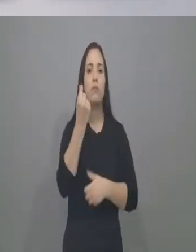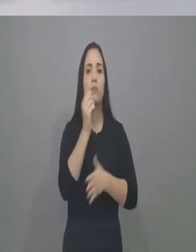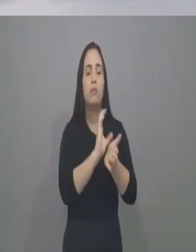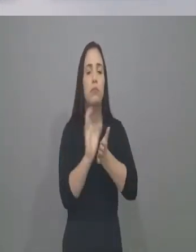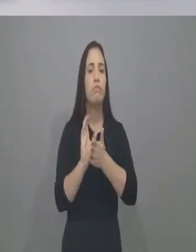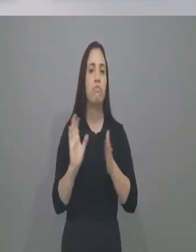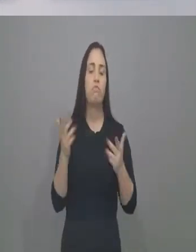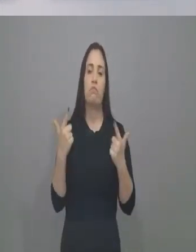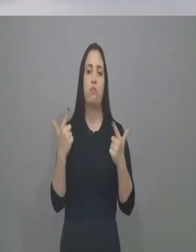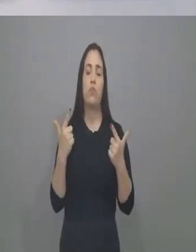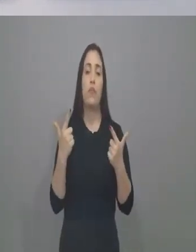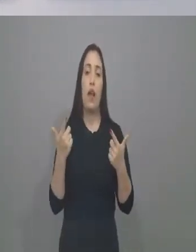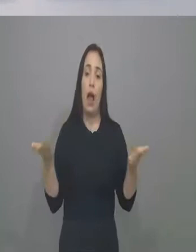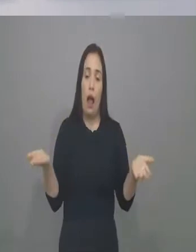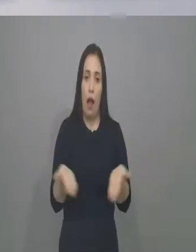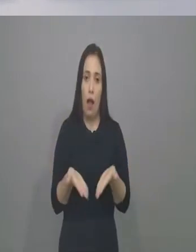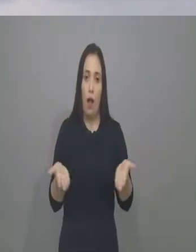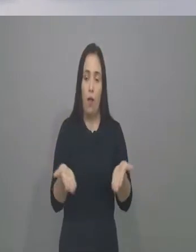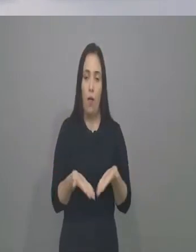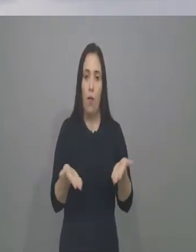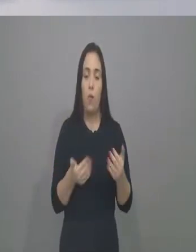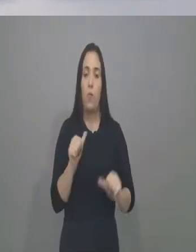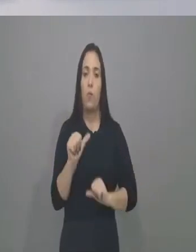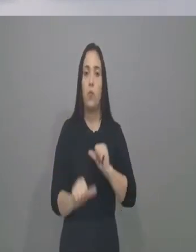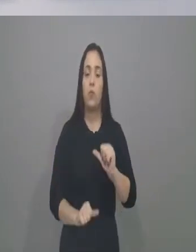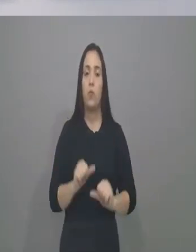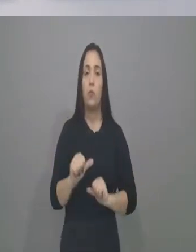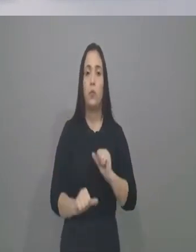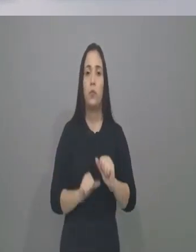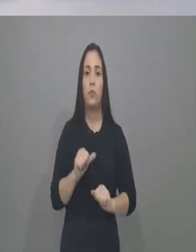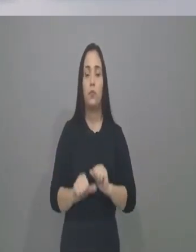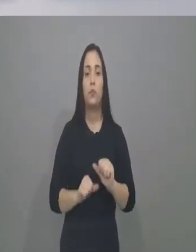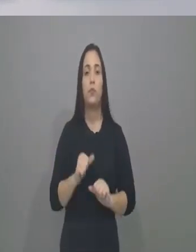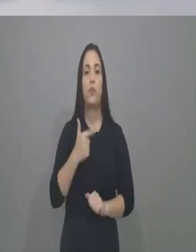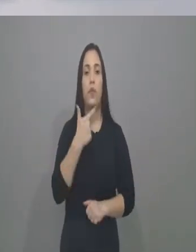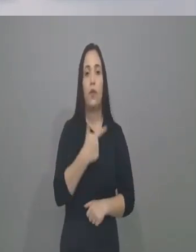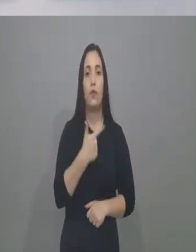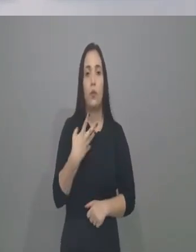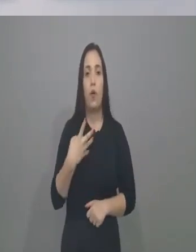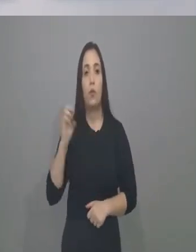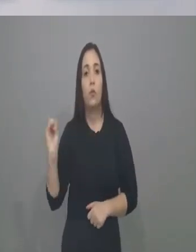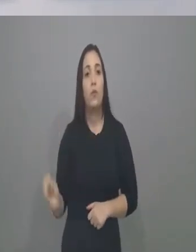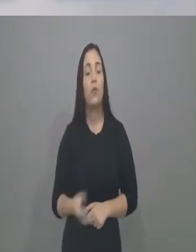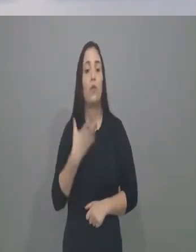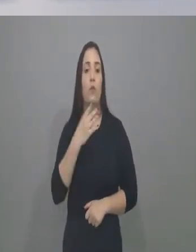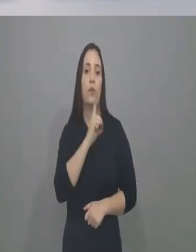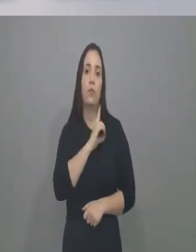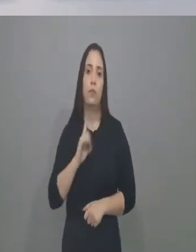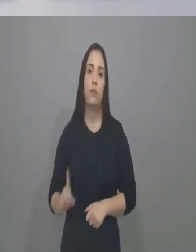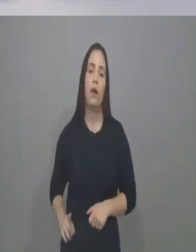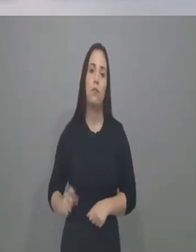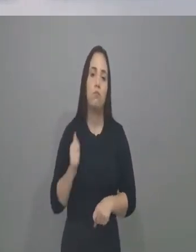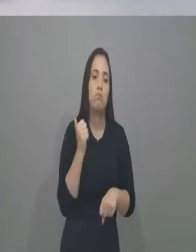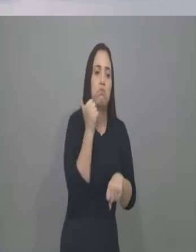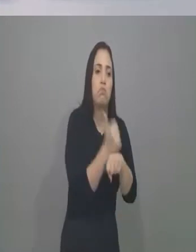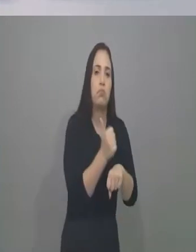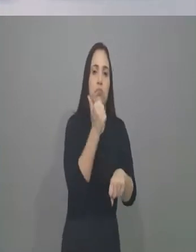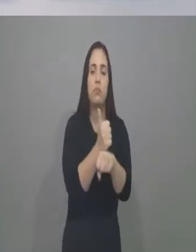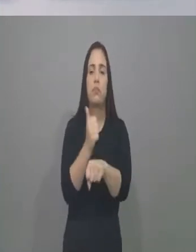nesse nosso mandato, que renovou quase 24 novos deputados, nós chegamos e